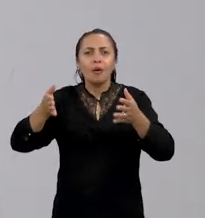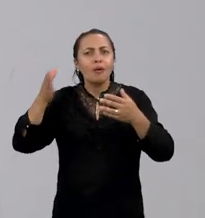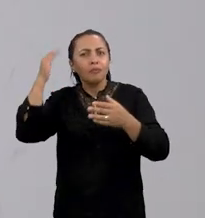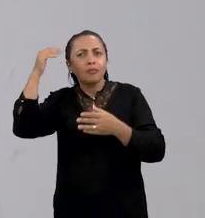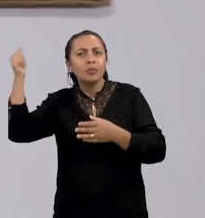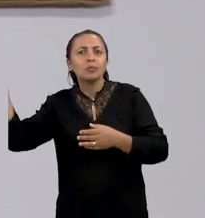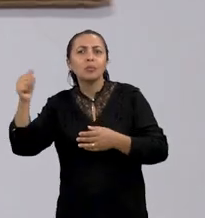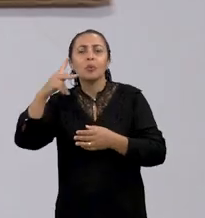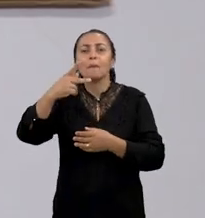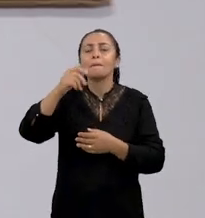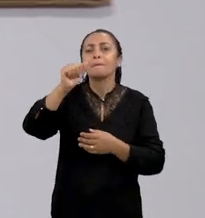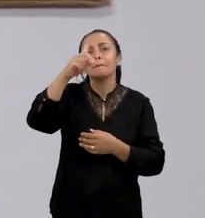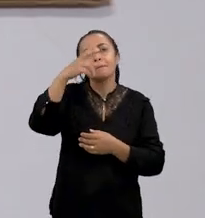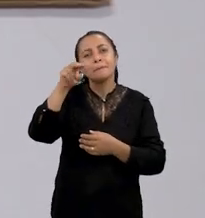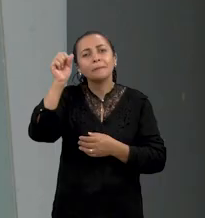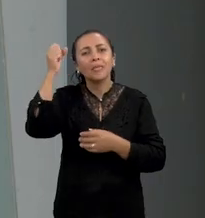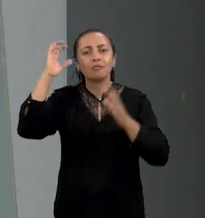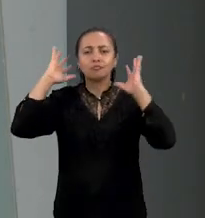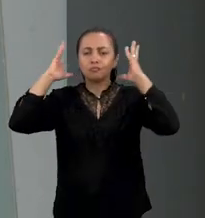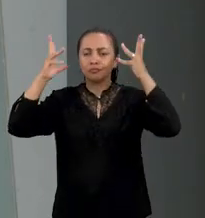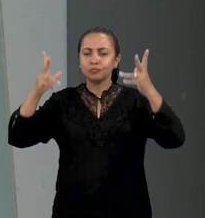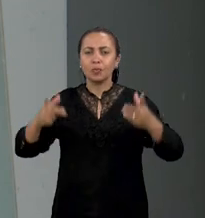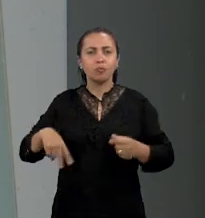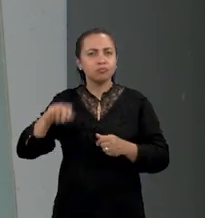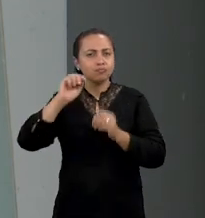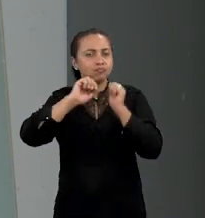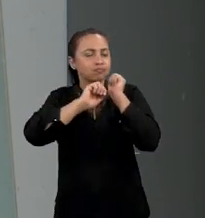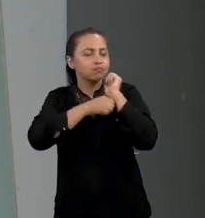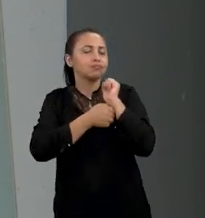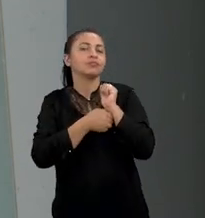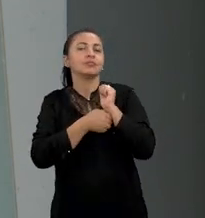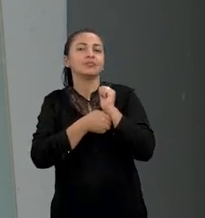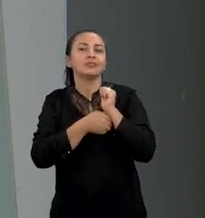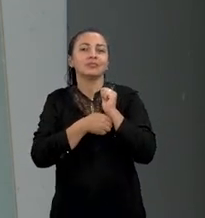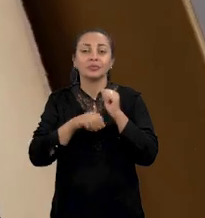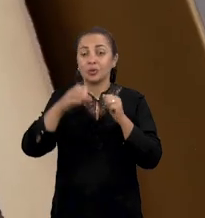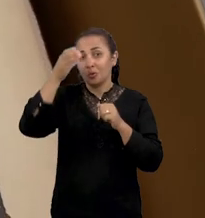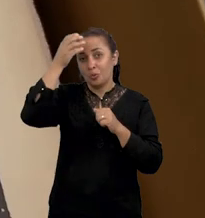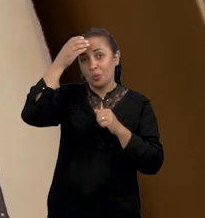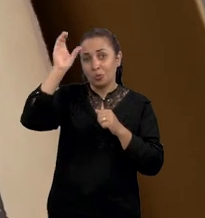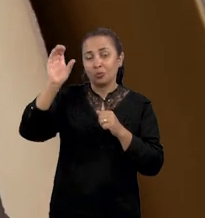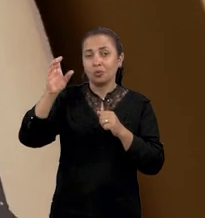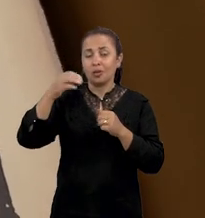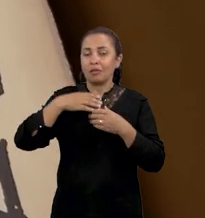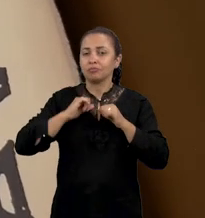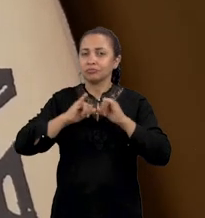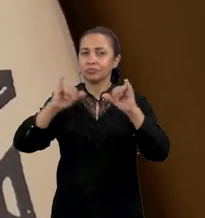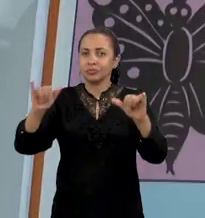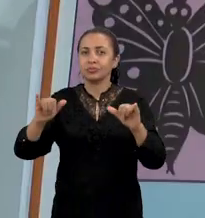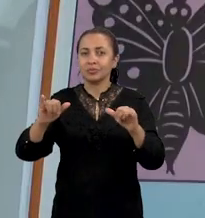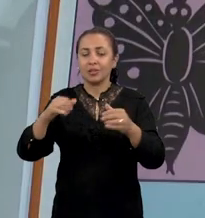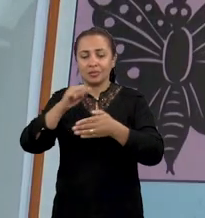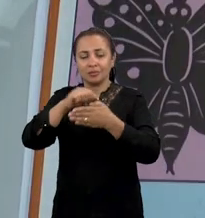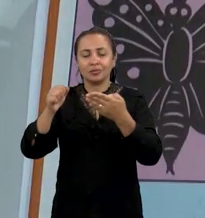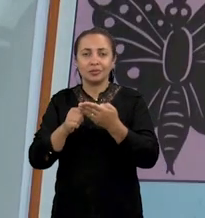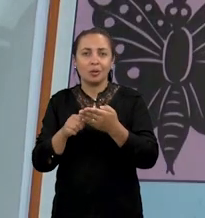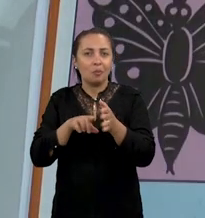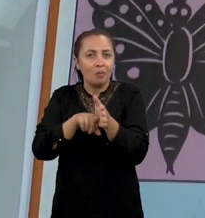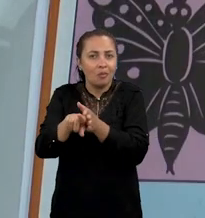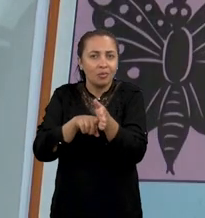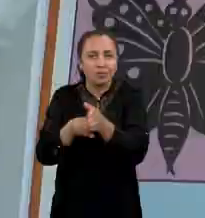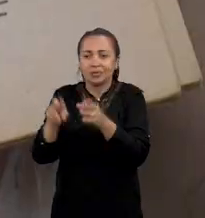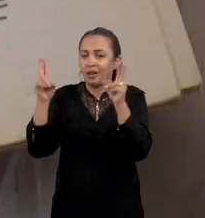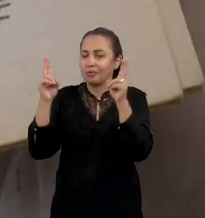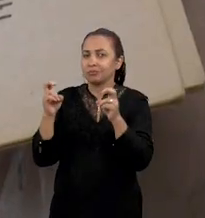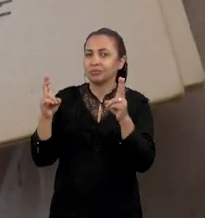famoso cordel do Pavão Misterioso. Com um campo tão fértil dessa manifestação cultural, os pesquisadores da área passaram a